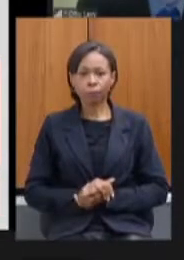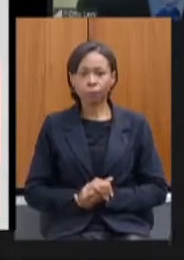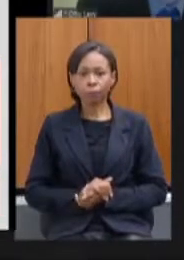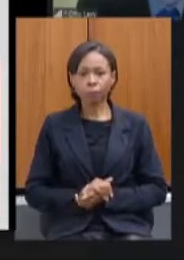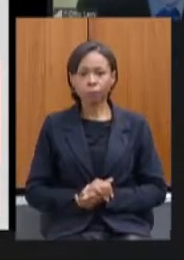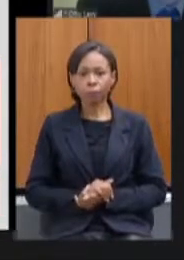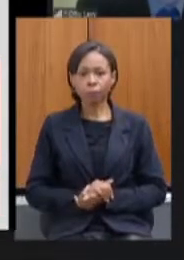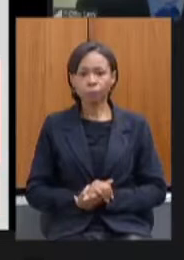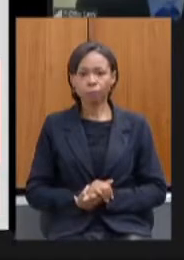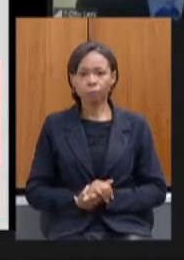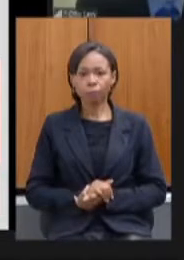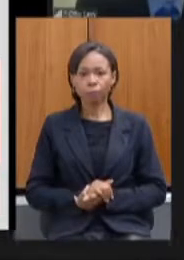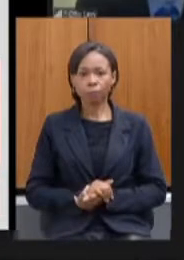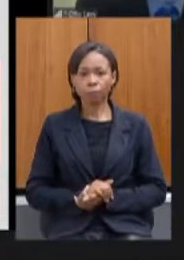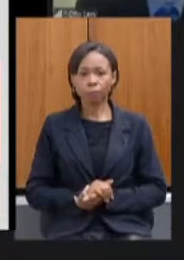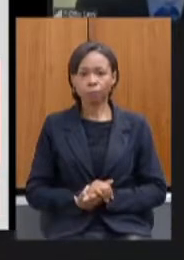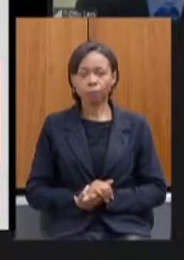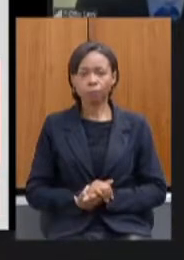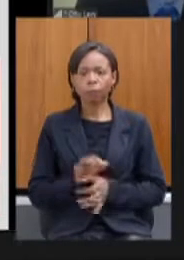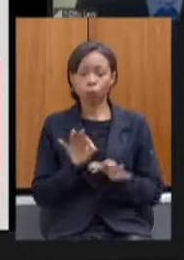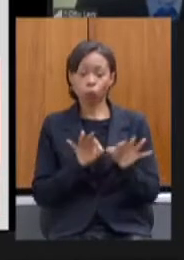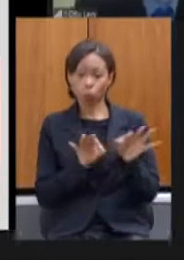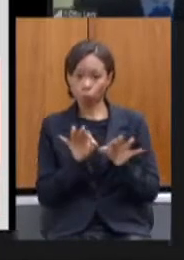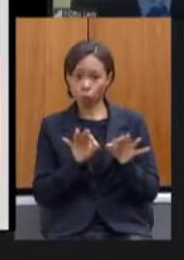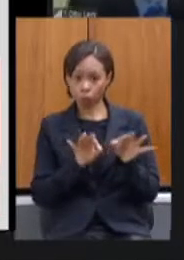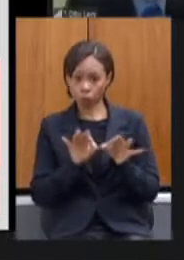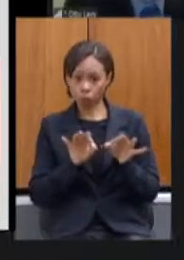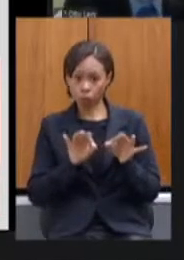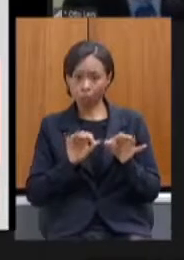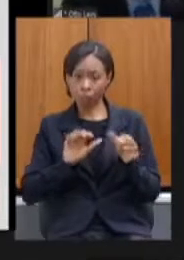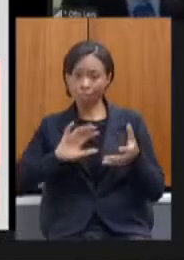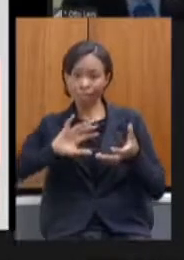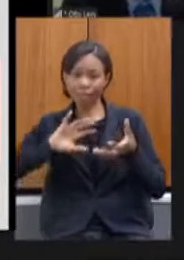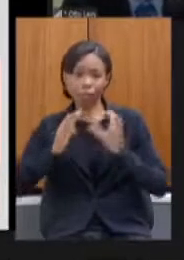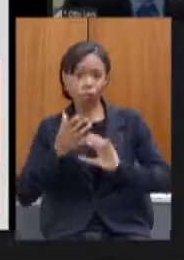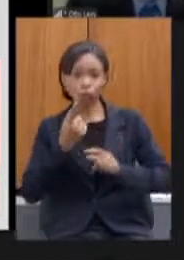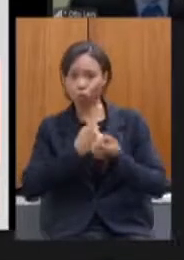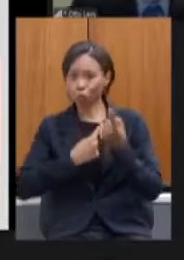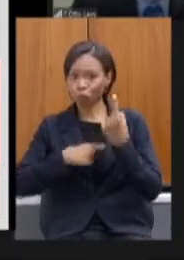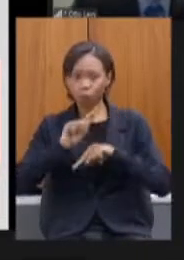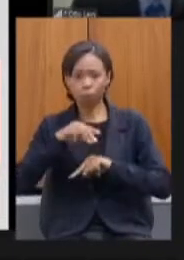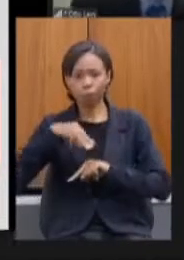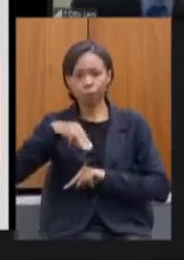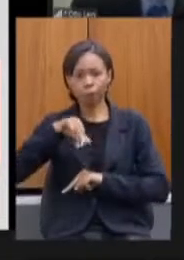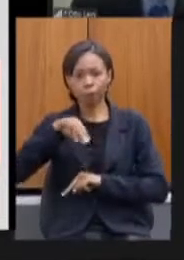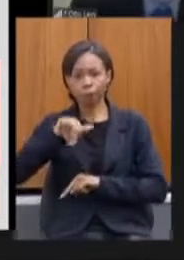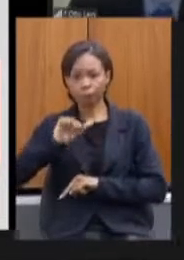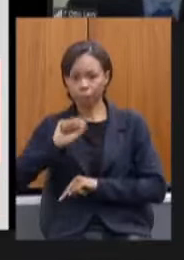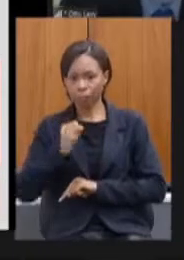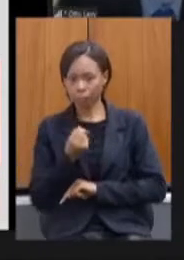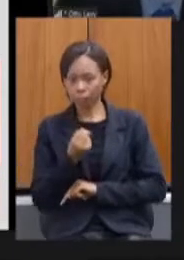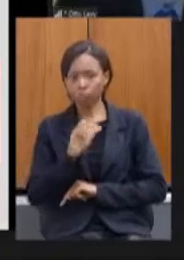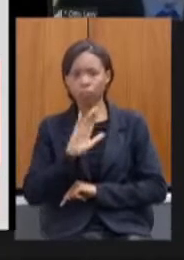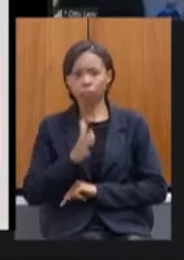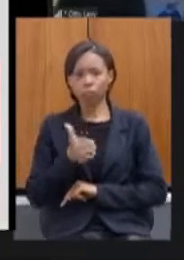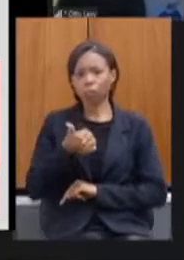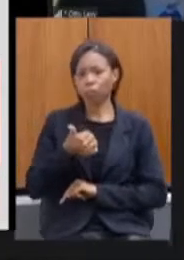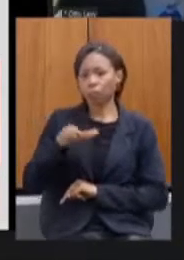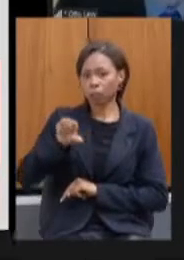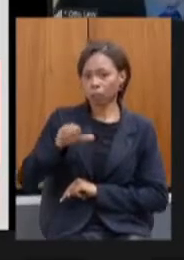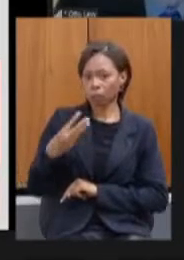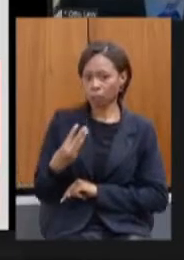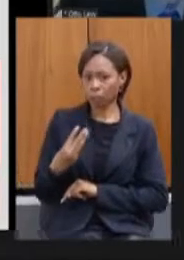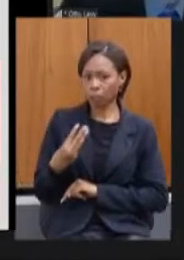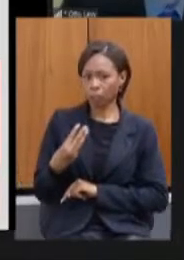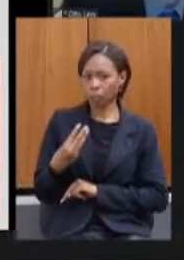o programa transforma minas nós já tivemos 193 processos